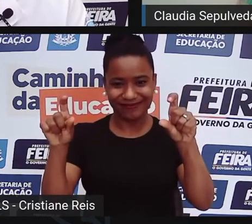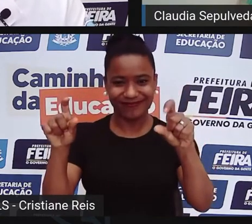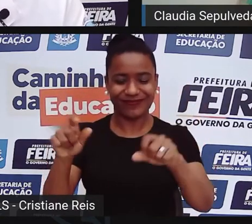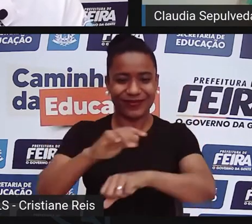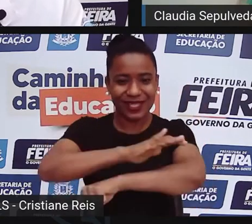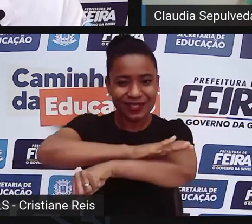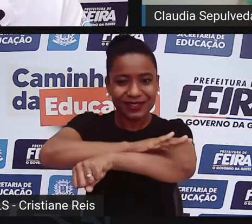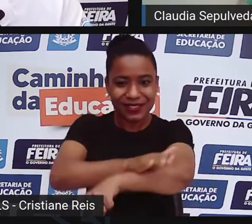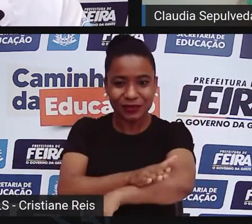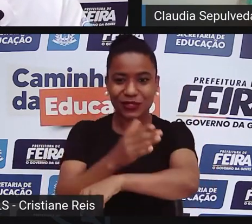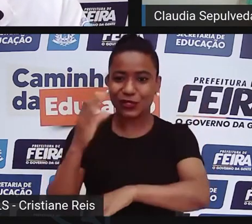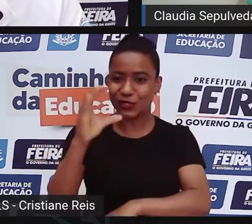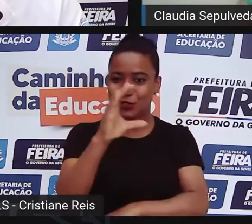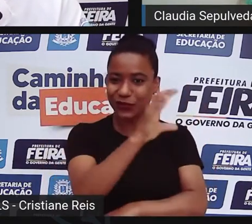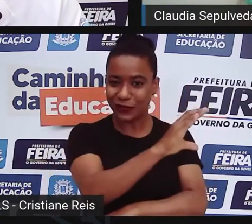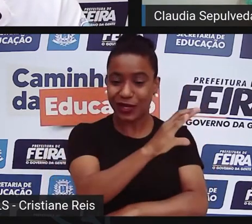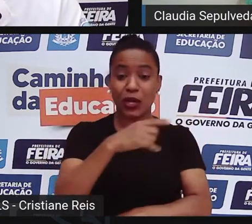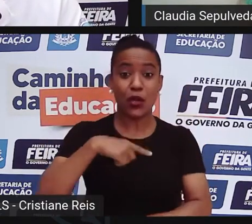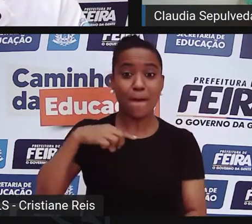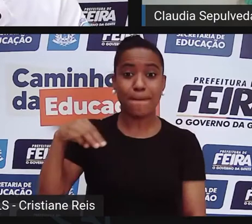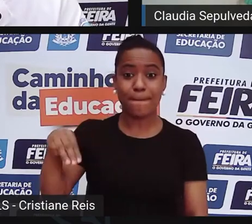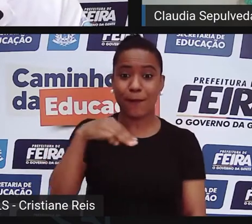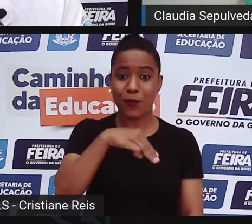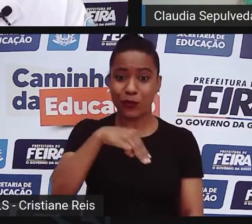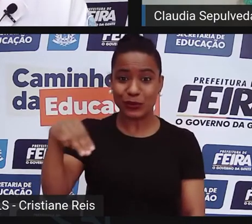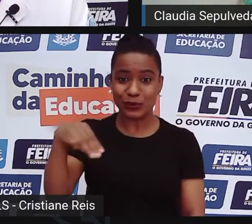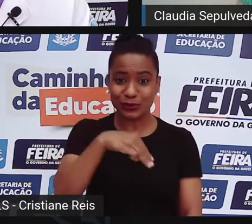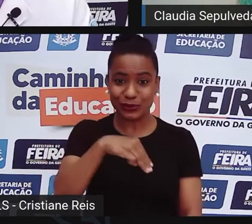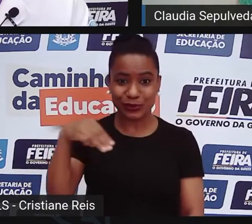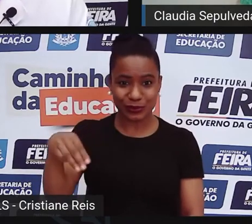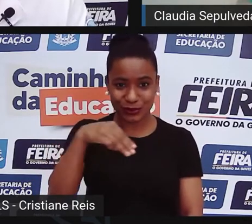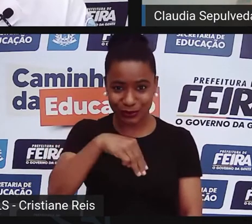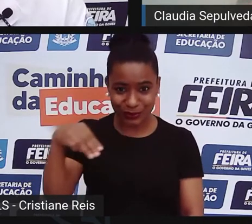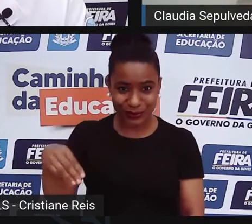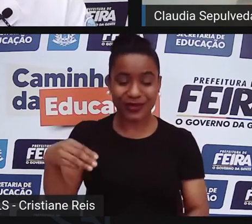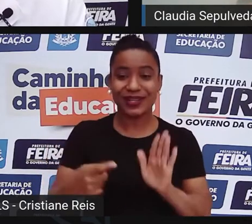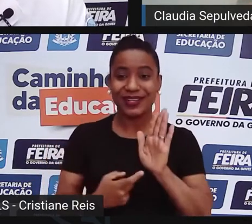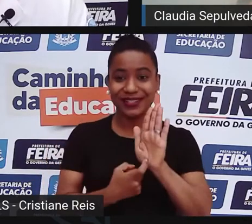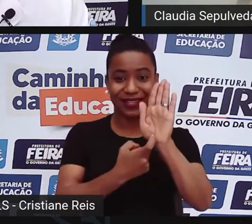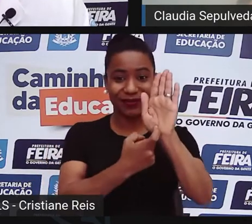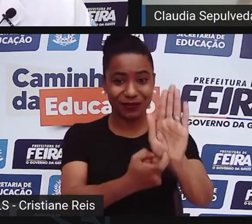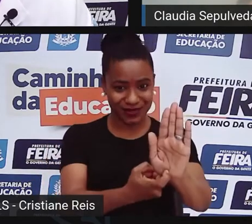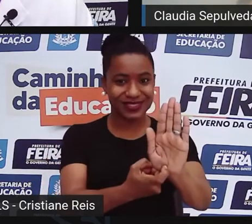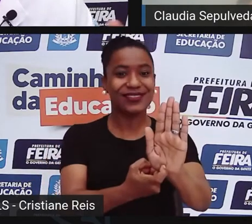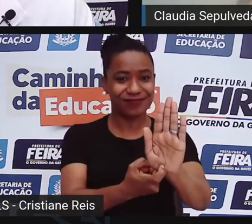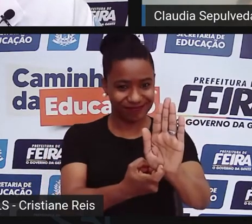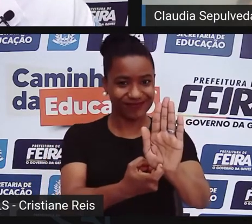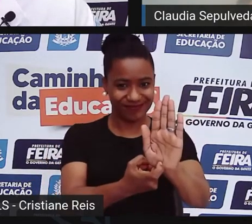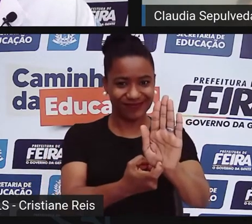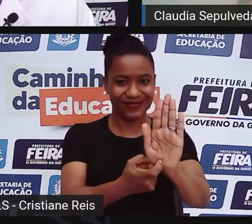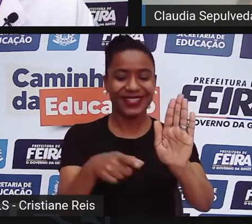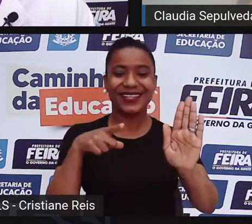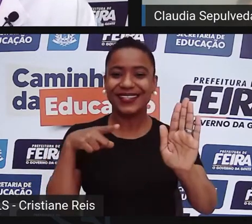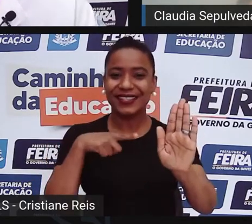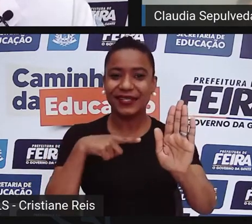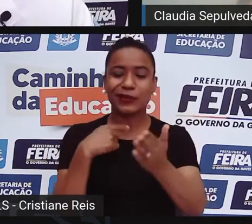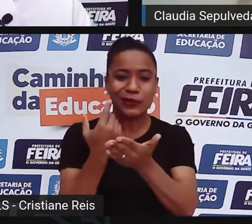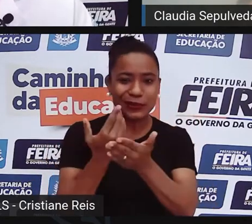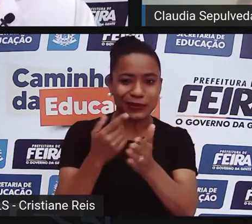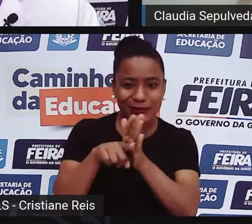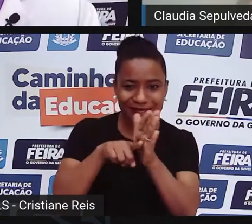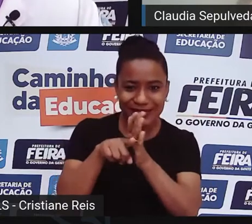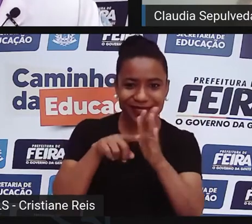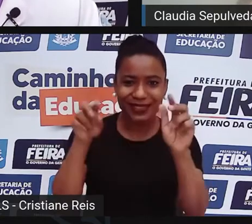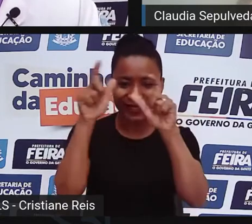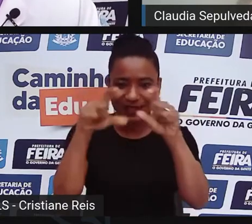exposição, ciência, raça e literatura, né? Que já tem várias